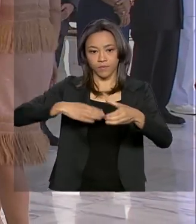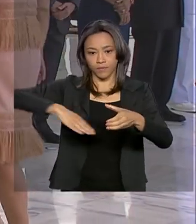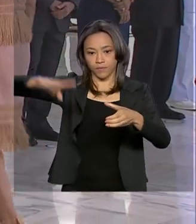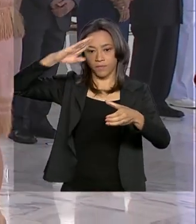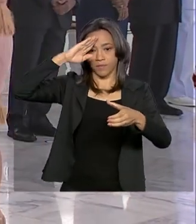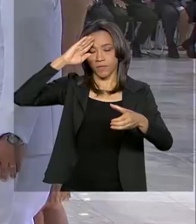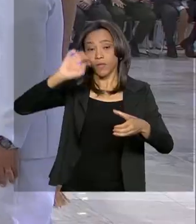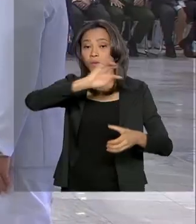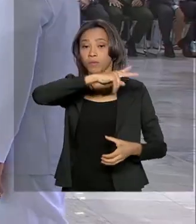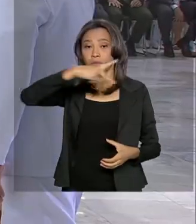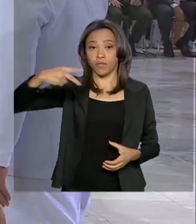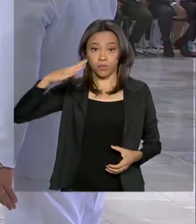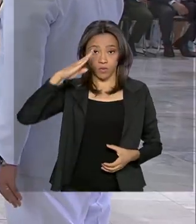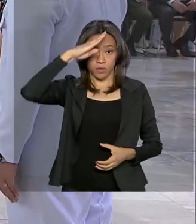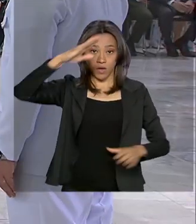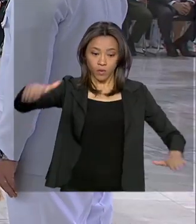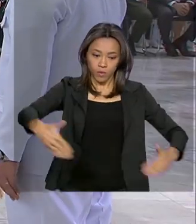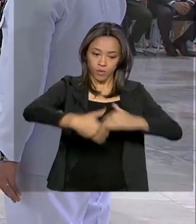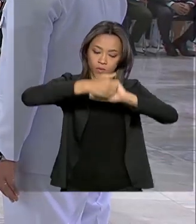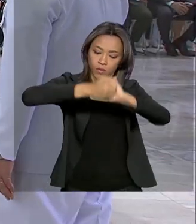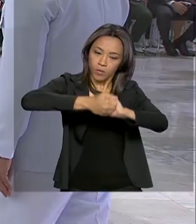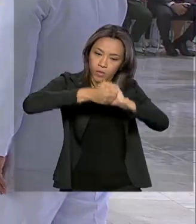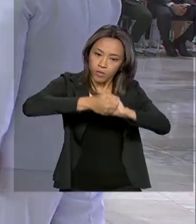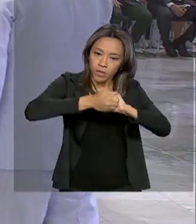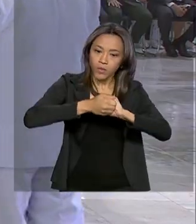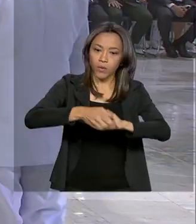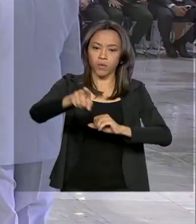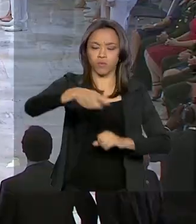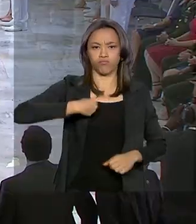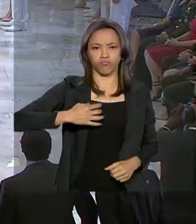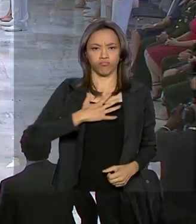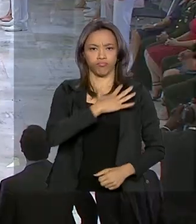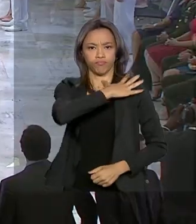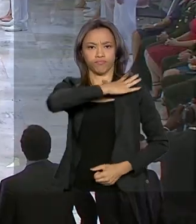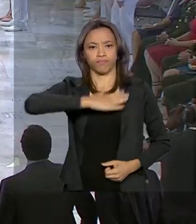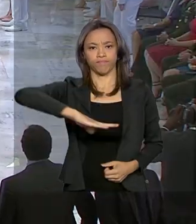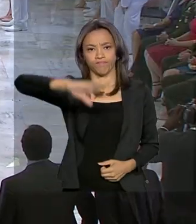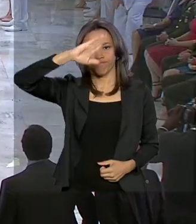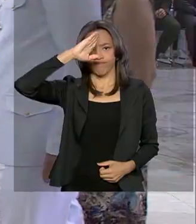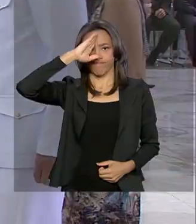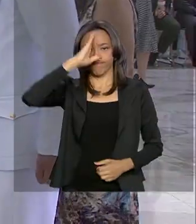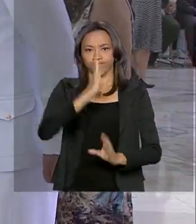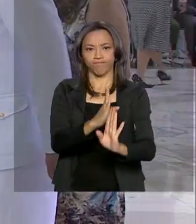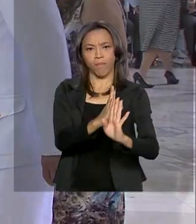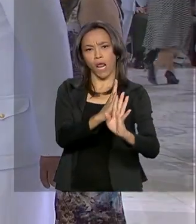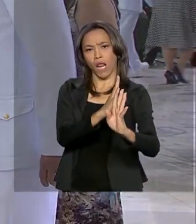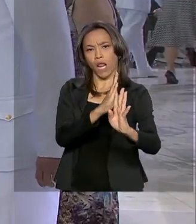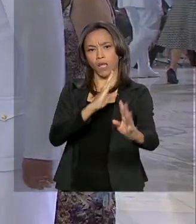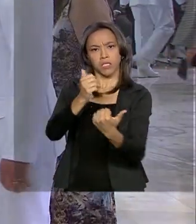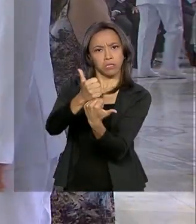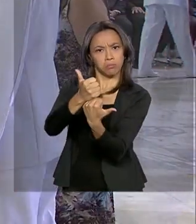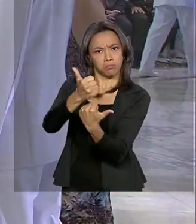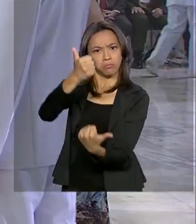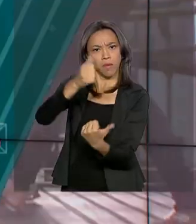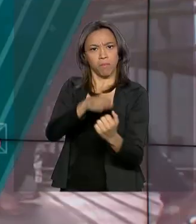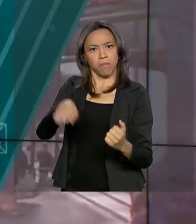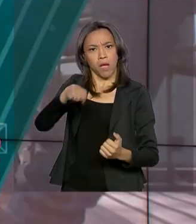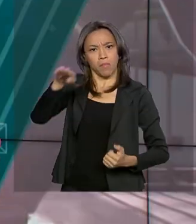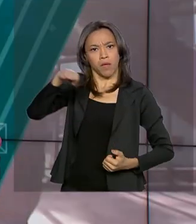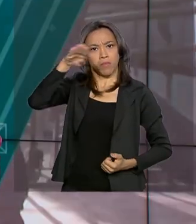Bolsonaro cumprimentou, no Palácio do Planalto, os oficiais generais das Forças Armadas que progrediram na carreira militar.